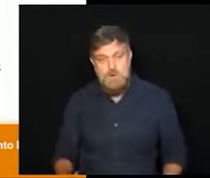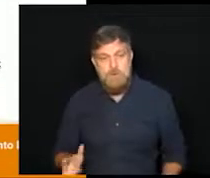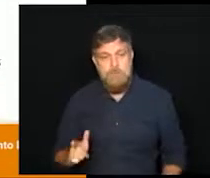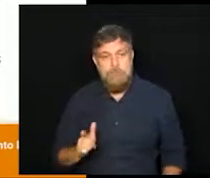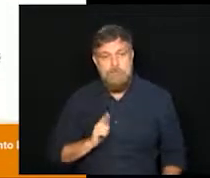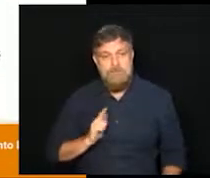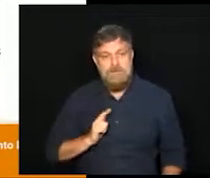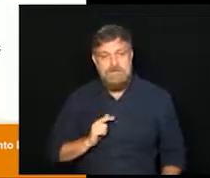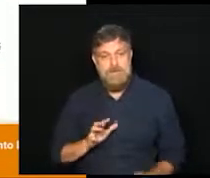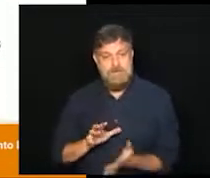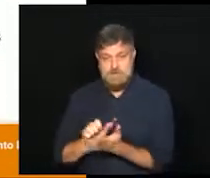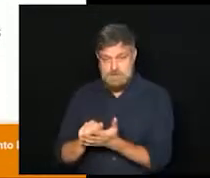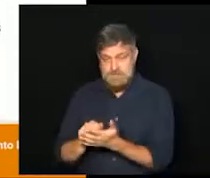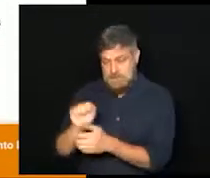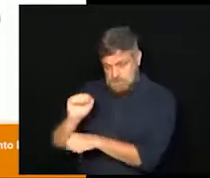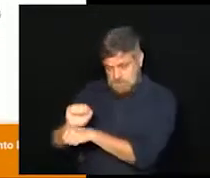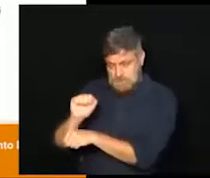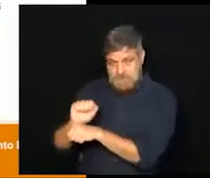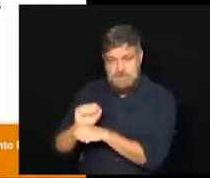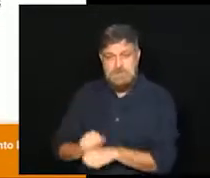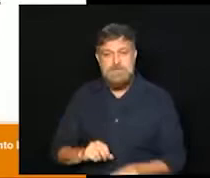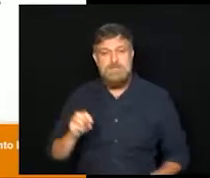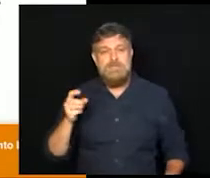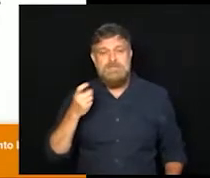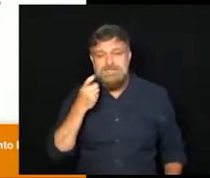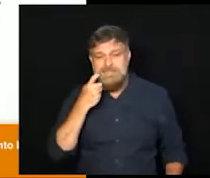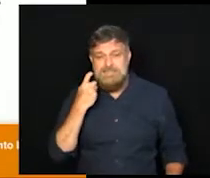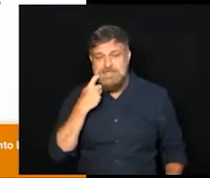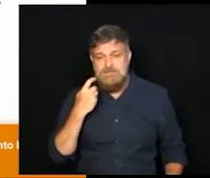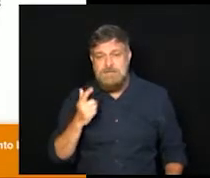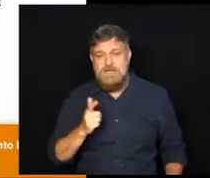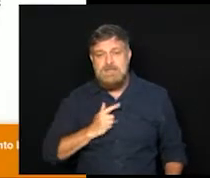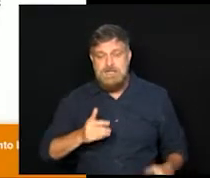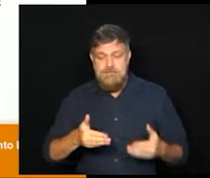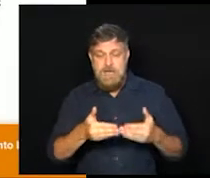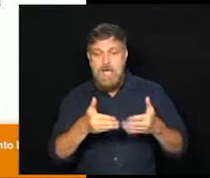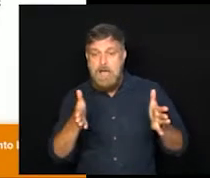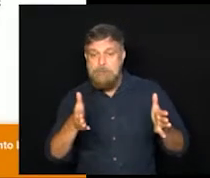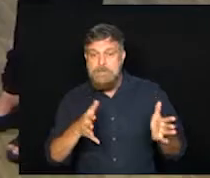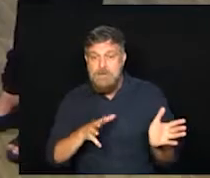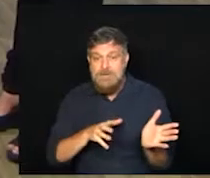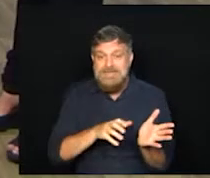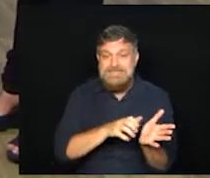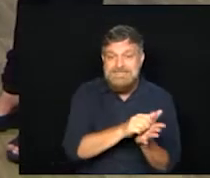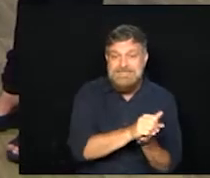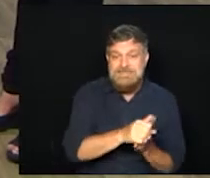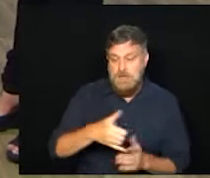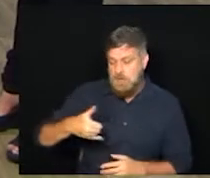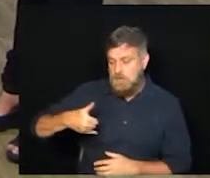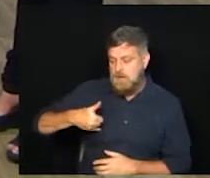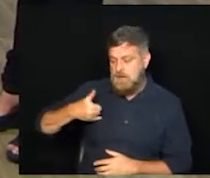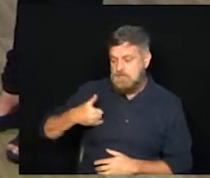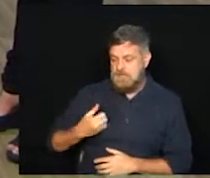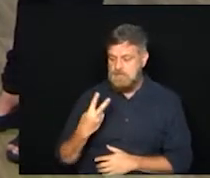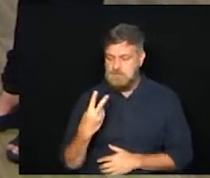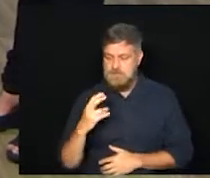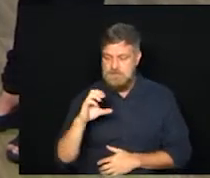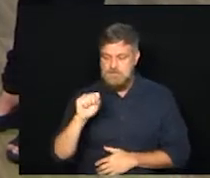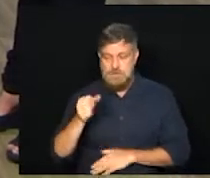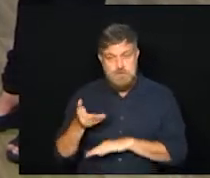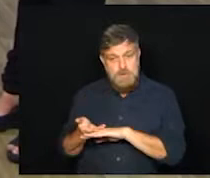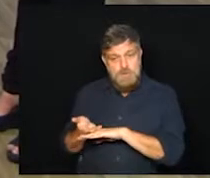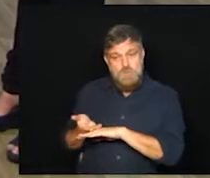agendamento. É, lembrando que na última sexta-feira nós tivemos abertura para a população de 28 anos,